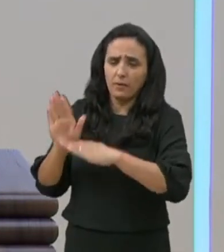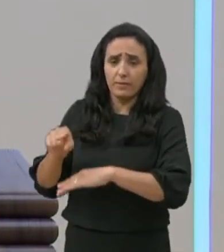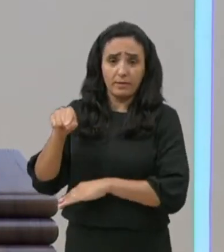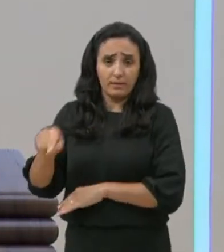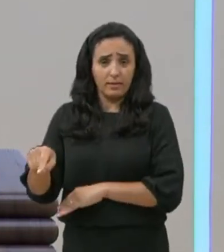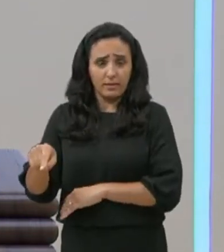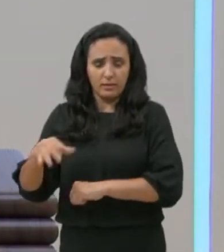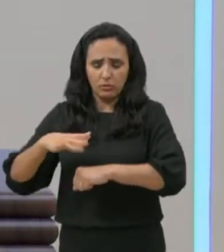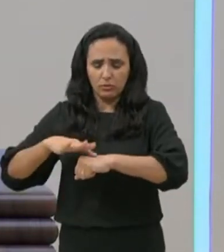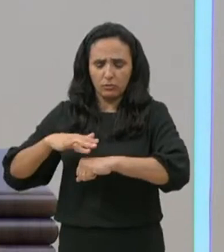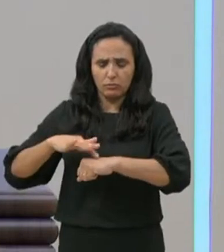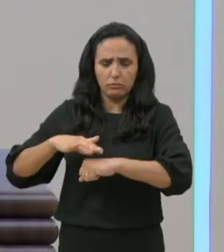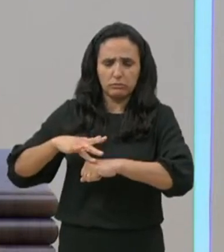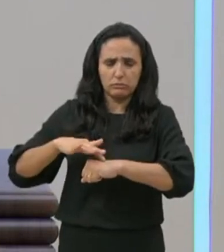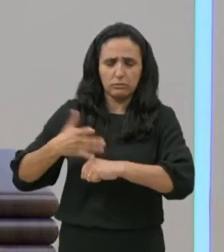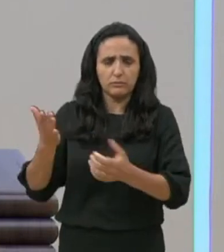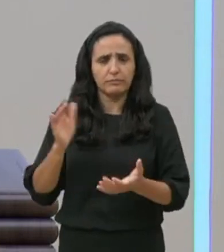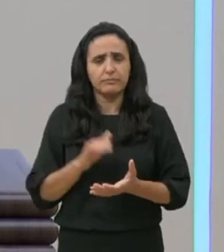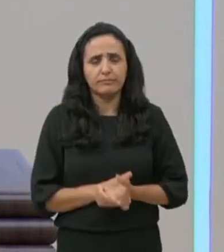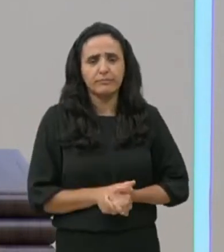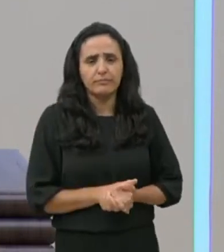atormentado conforme Mateus,